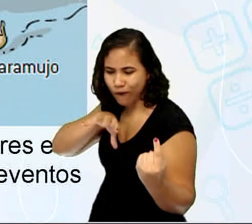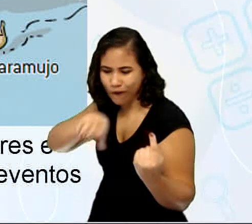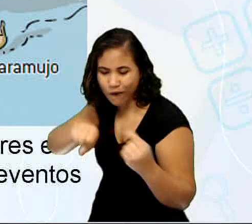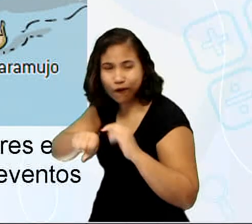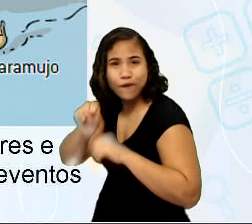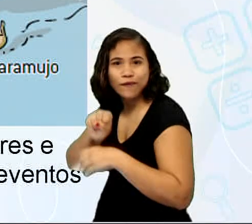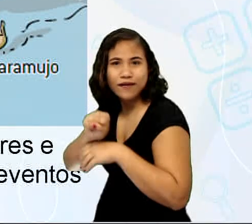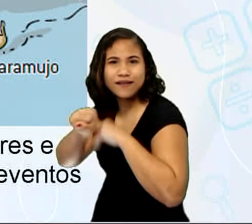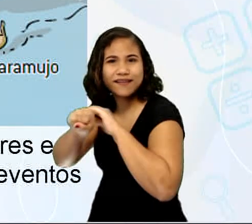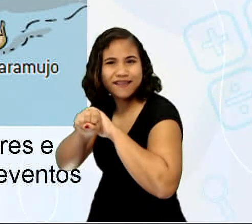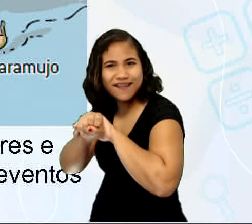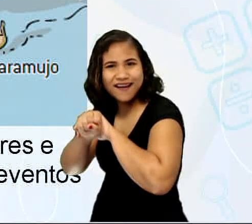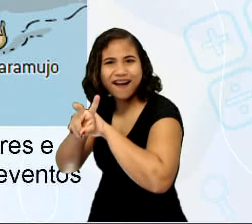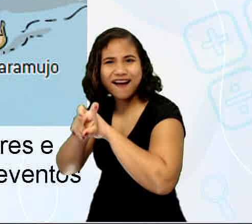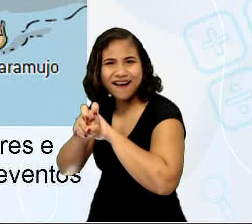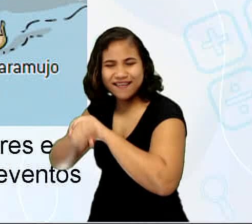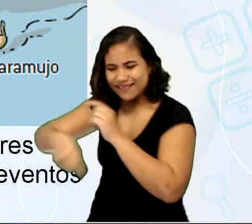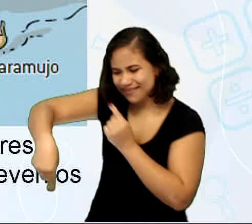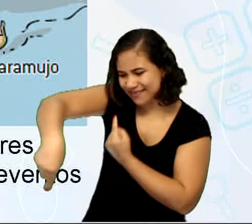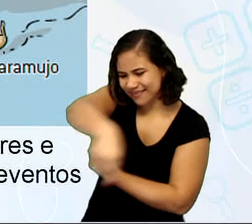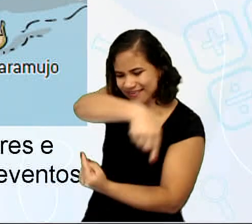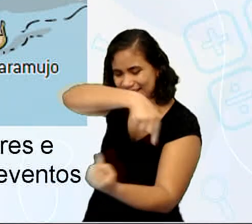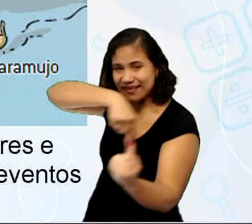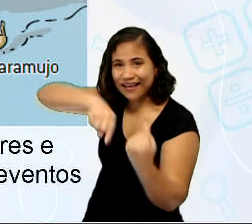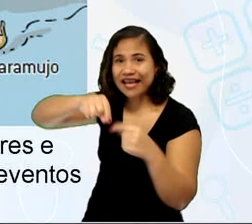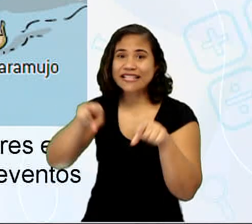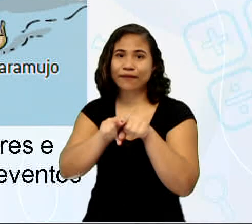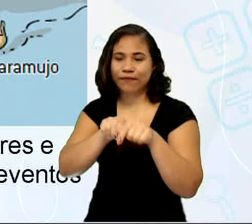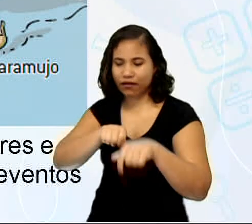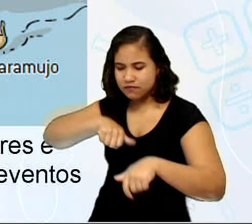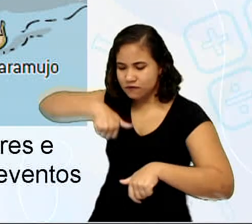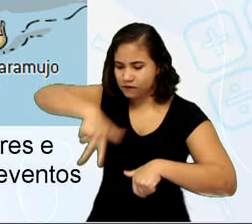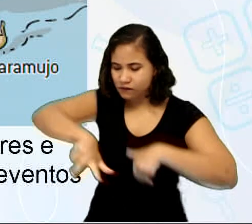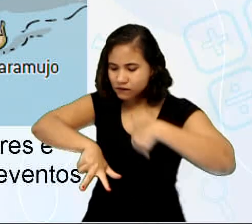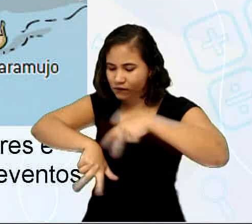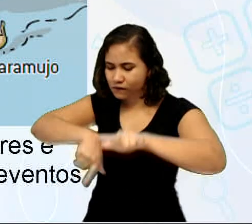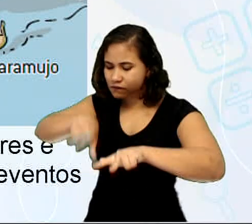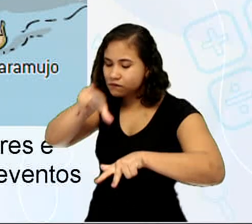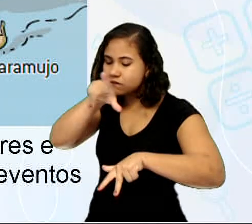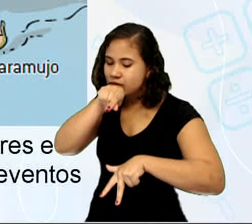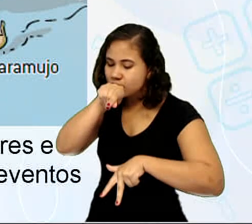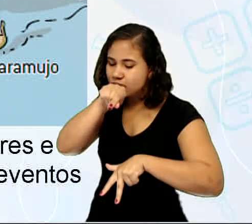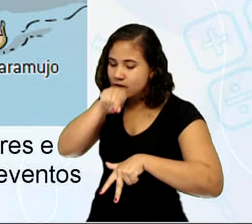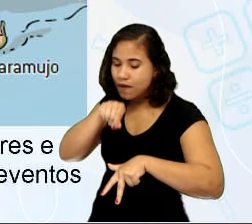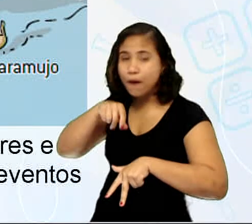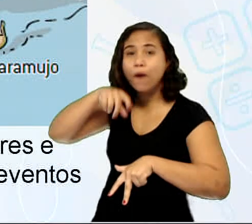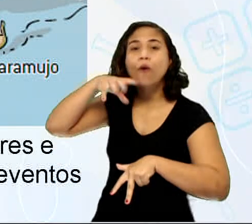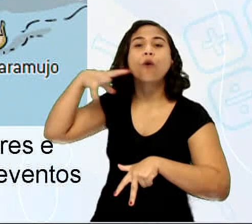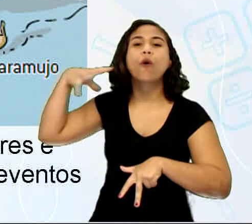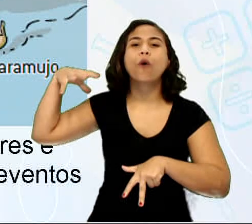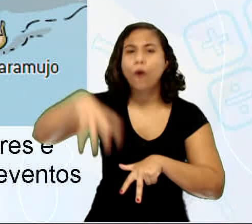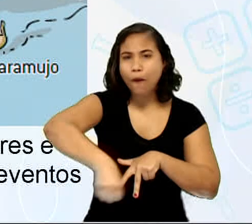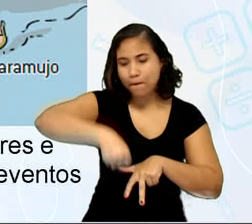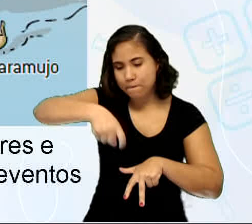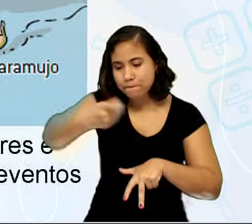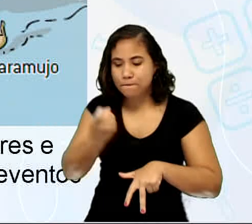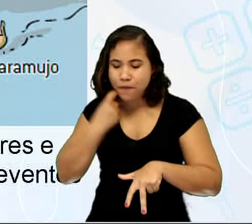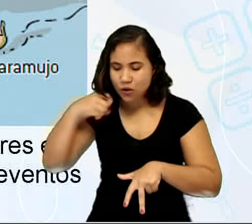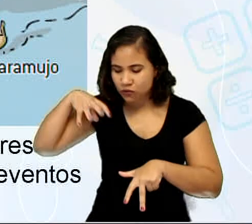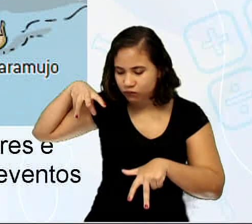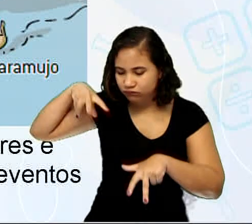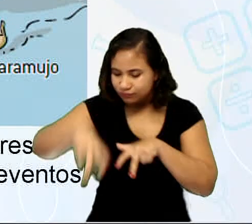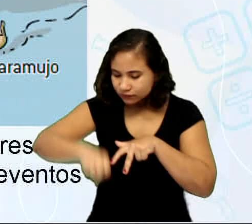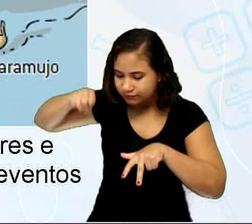maiores se alimentam do lambari e a garça se alimenta dos peixes maiores. Quando esses seres